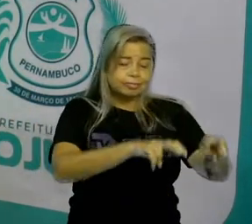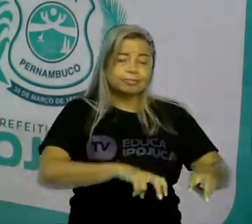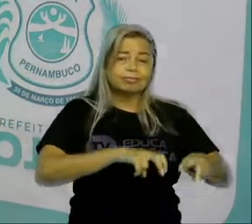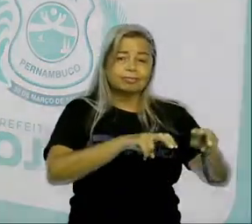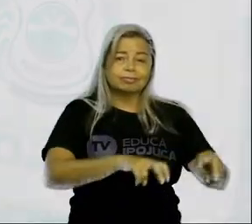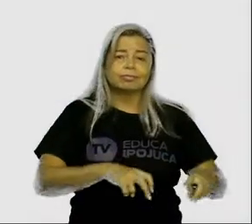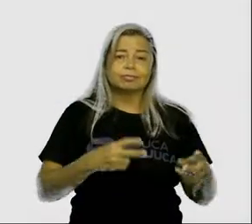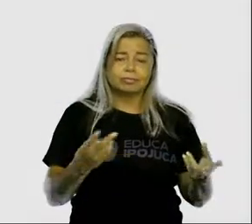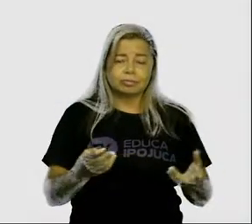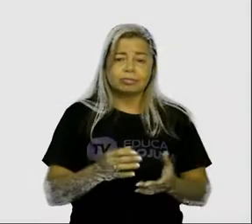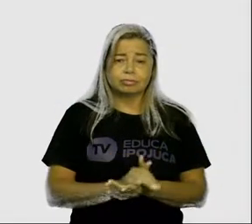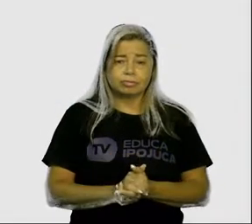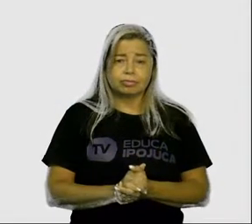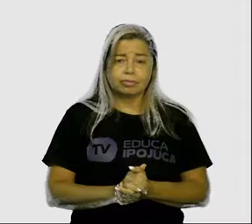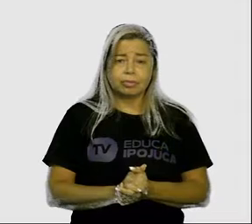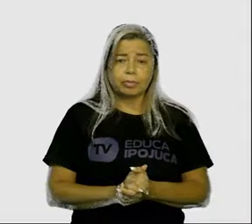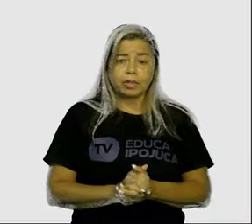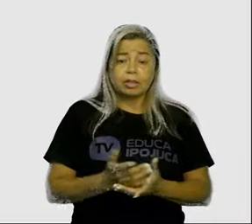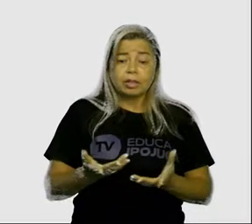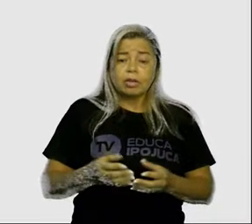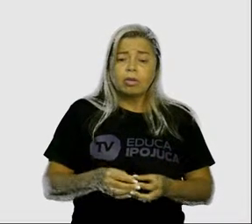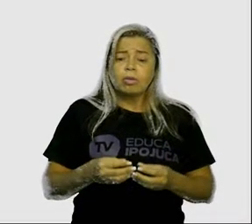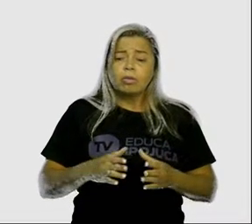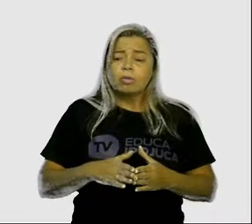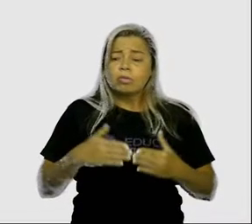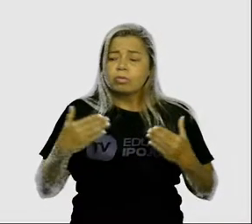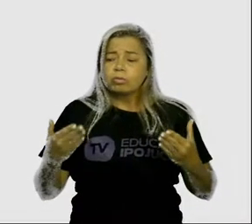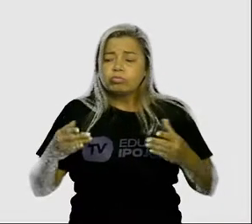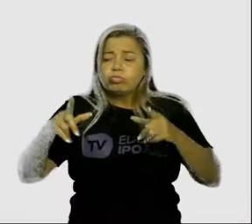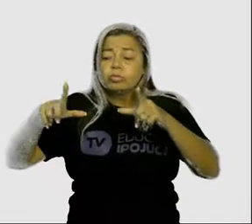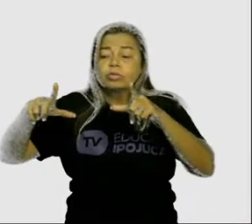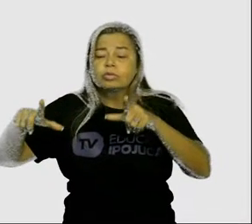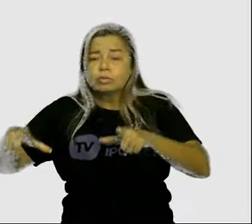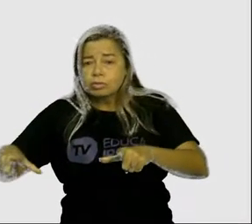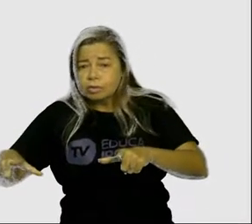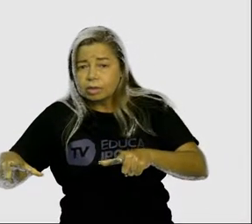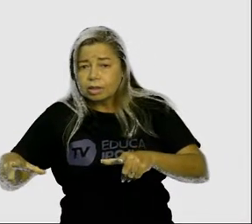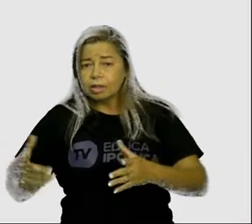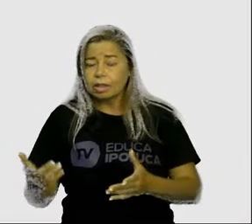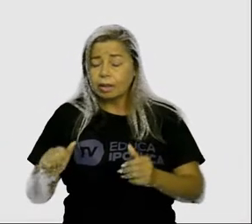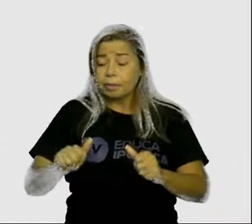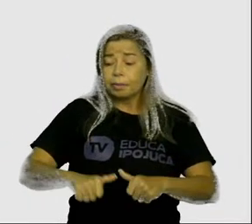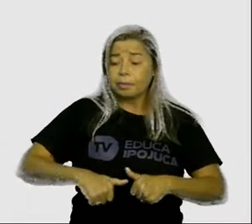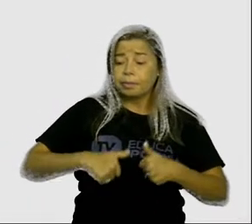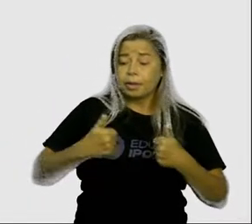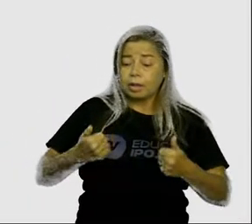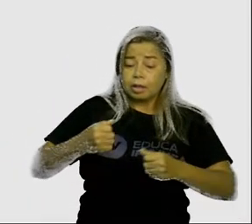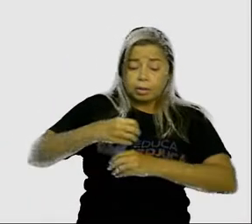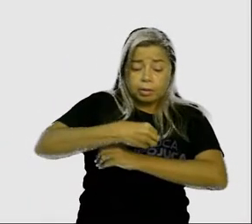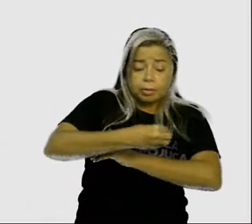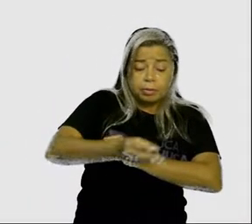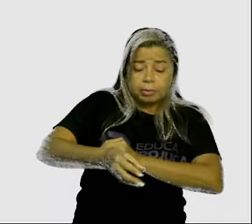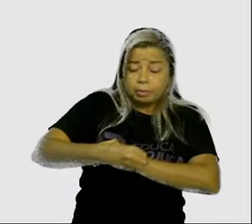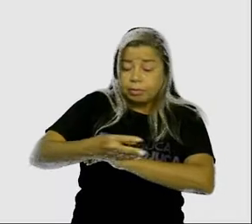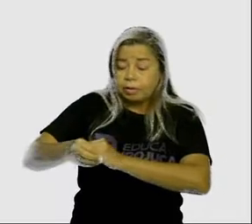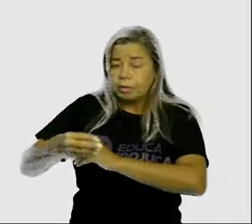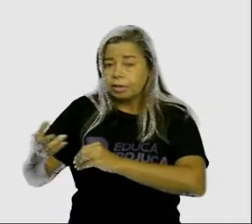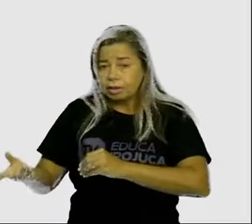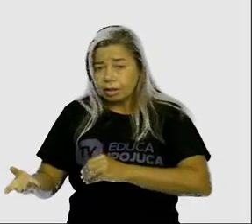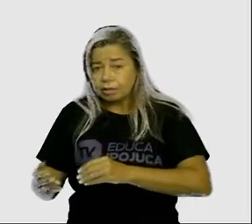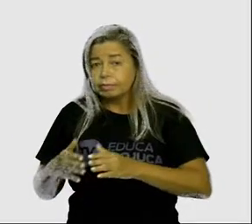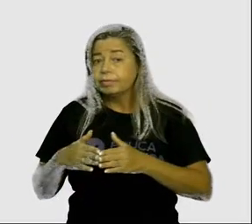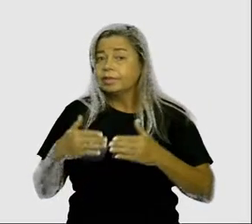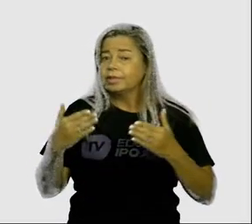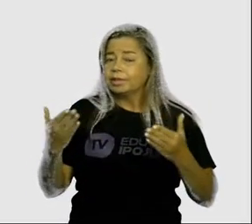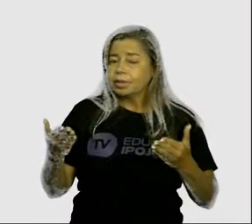Os locais que eles escolhiam, eles viam que os locais perto dos rios